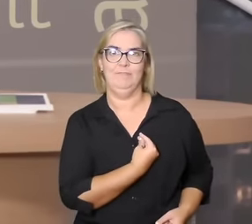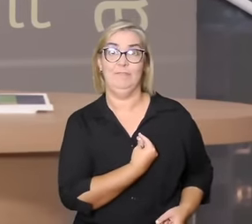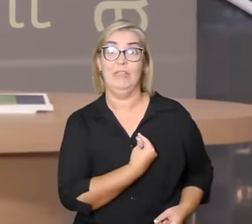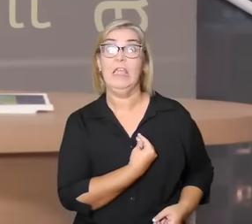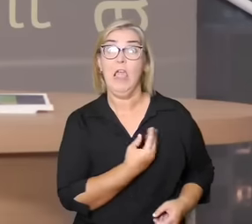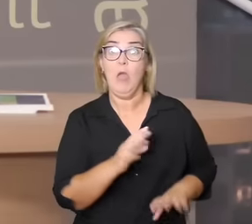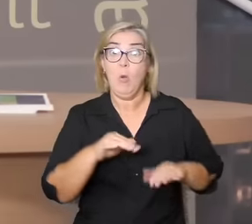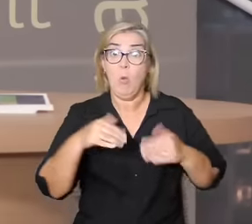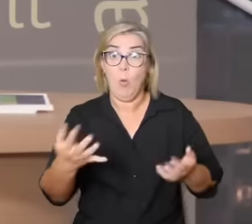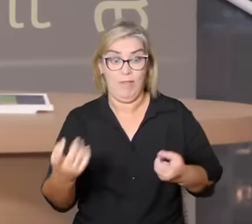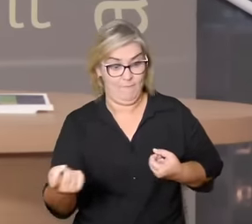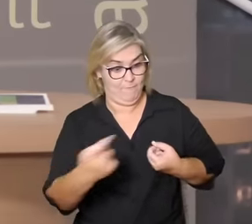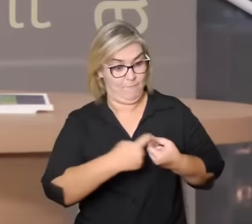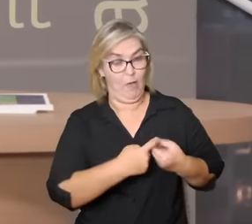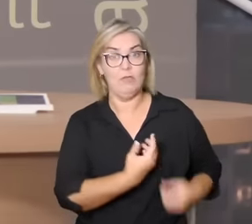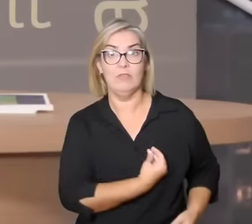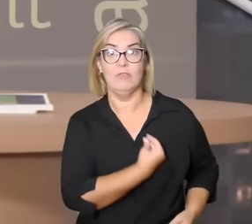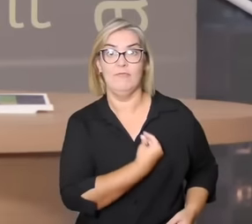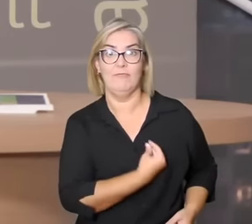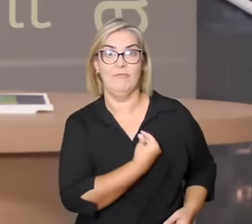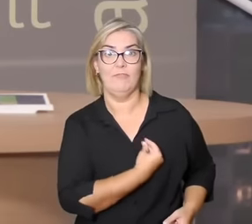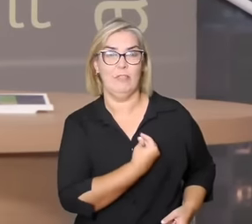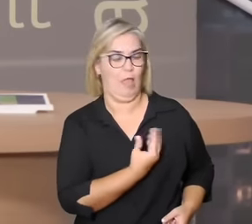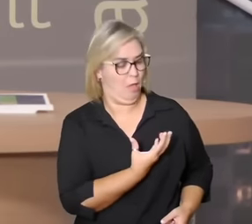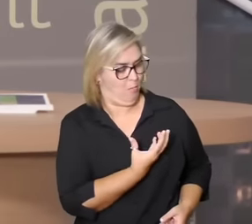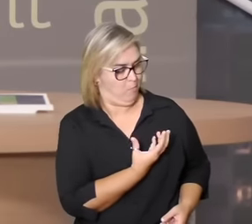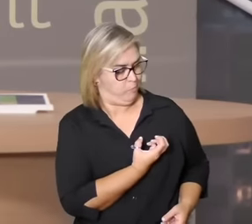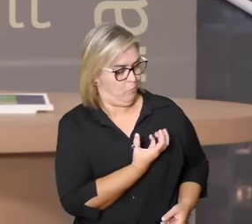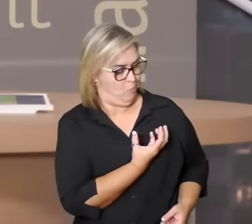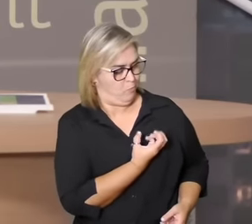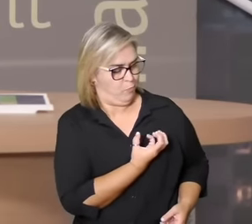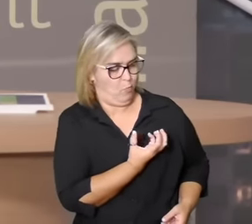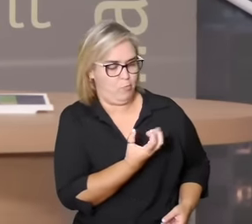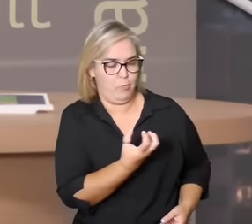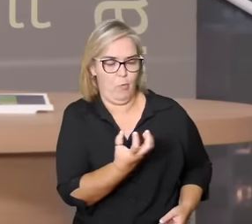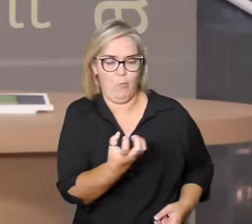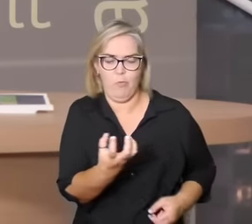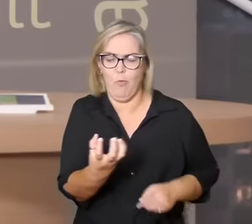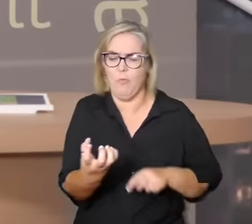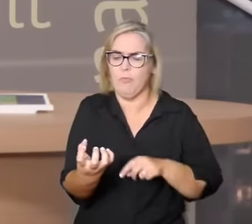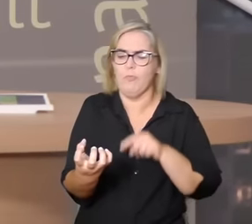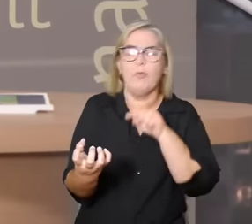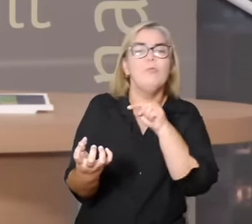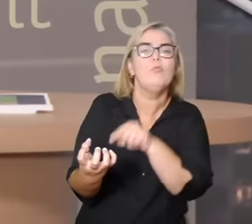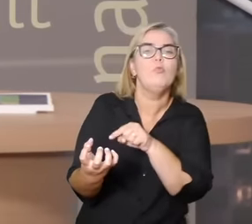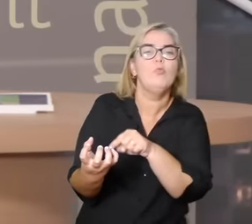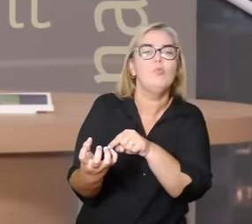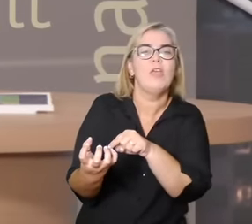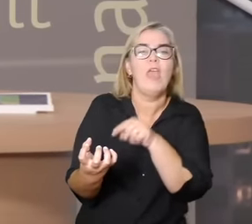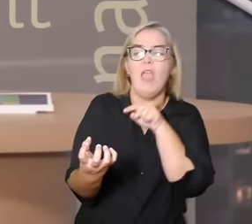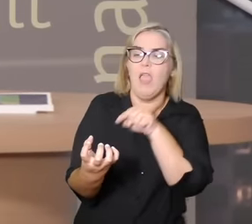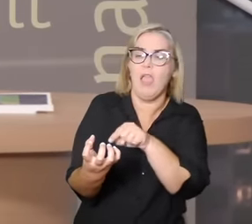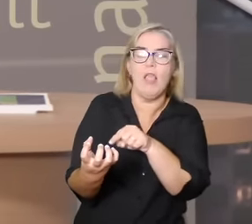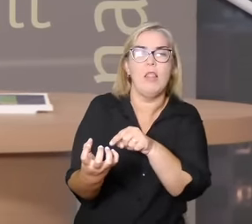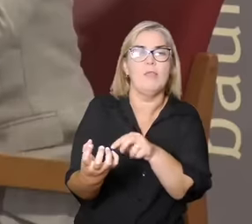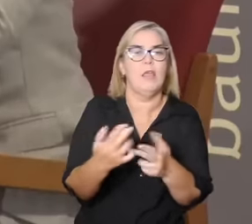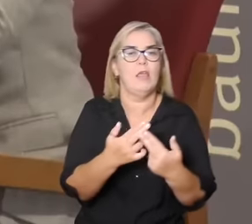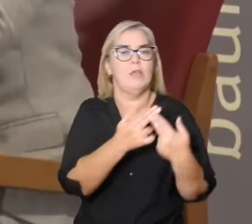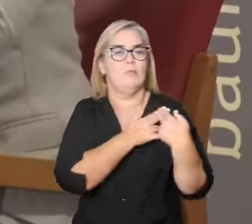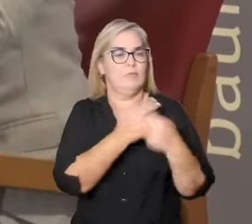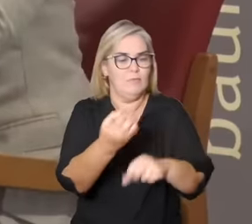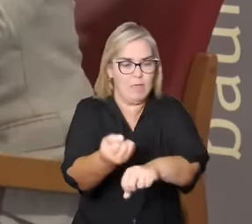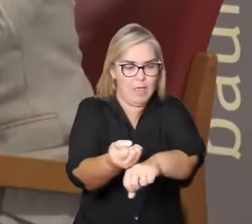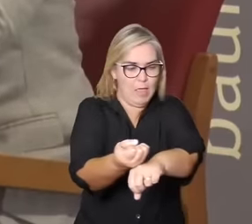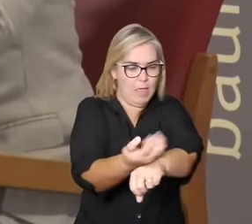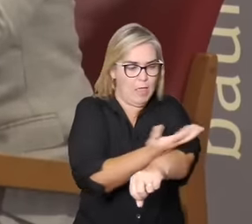cultura queimética, o coração, ele é a sede do pensamento e também das emoções. Não é uma